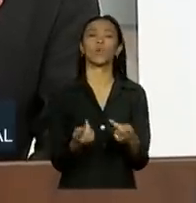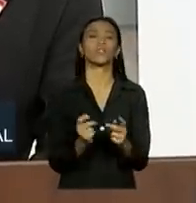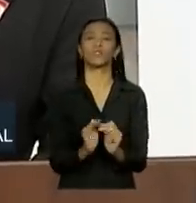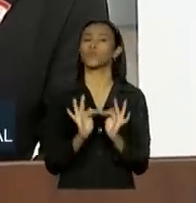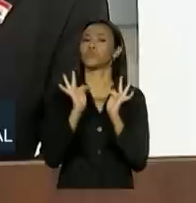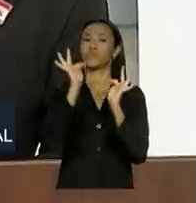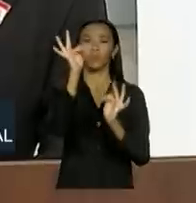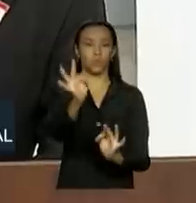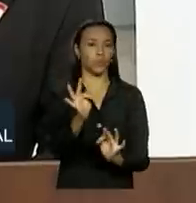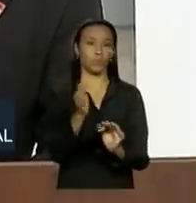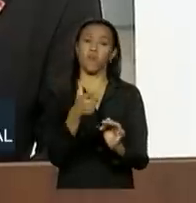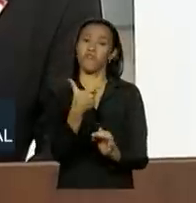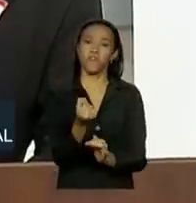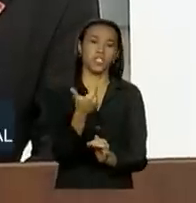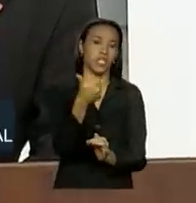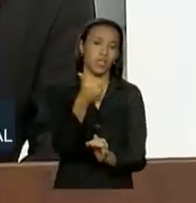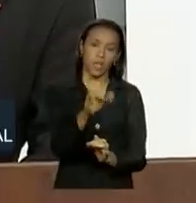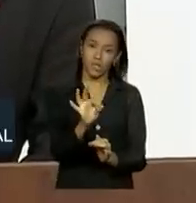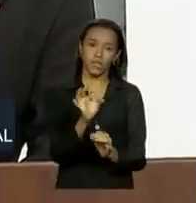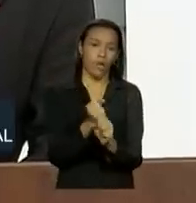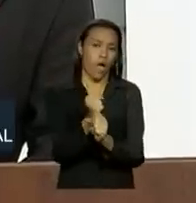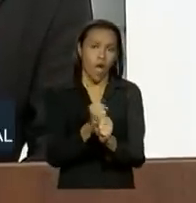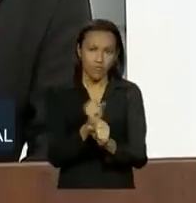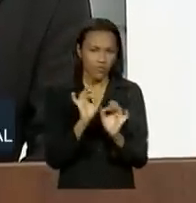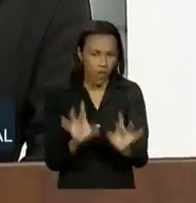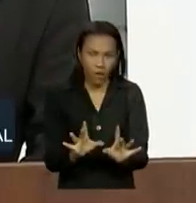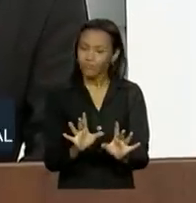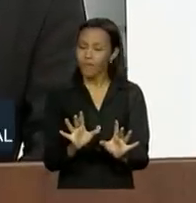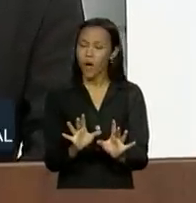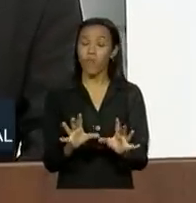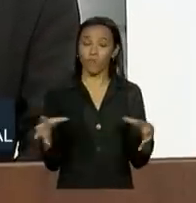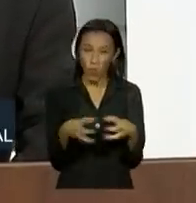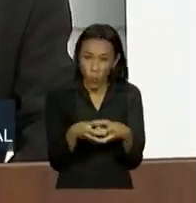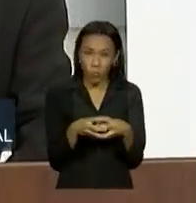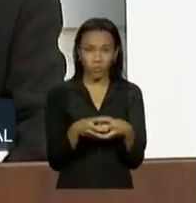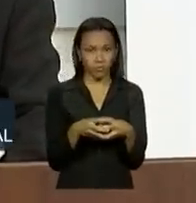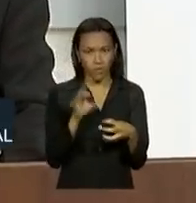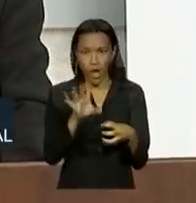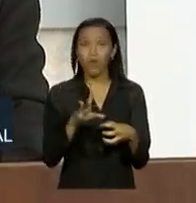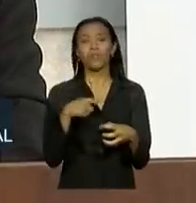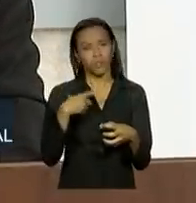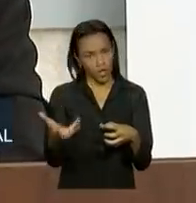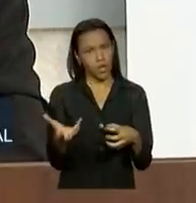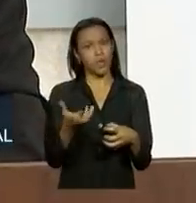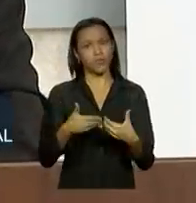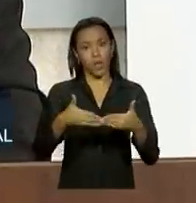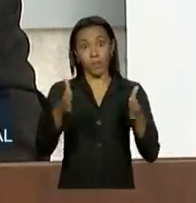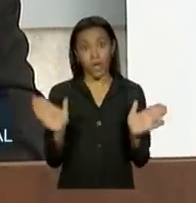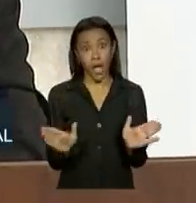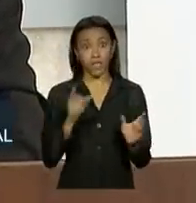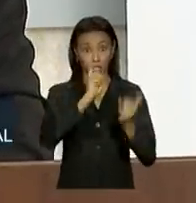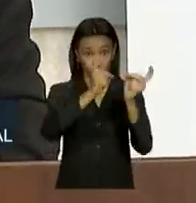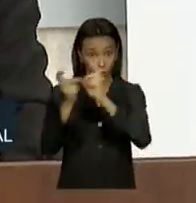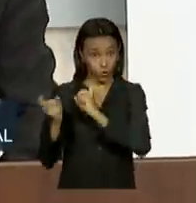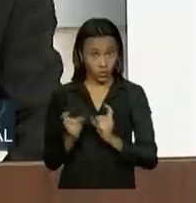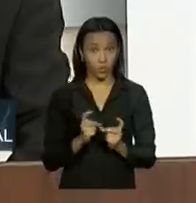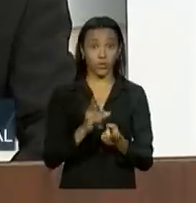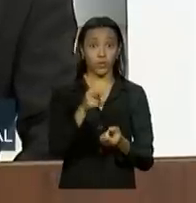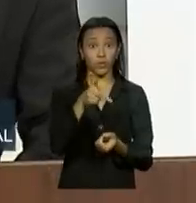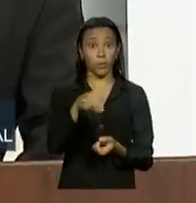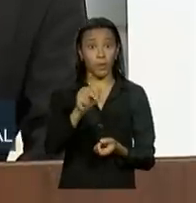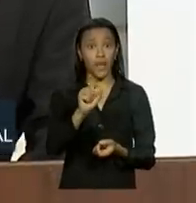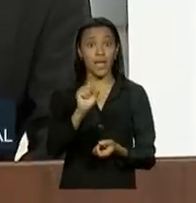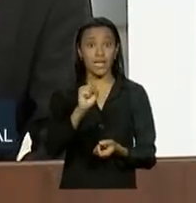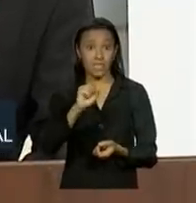próximos 10, 15, 20 anos. Nós queremos participar dessa discussão dos recursos do pré-sal, dos investimentos em